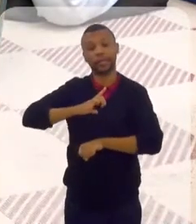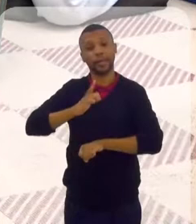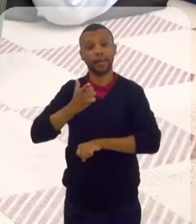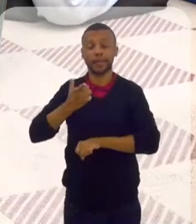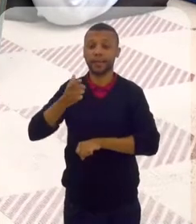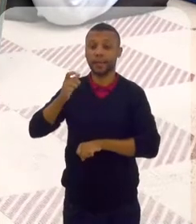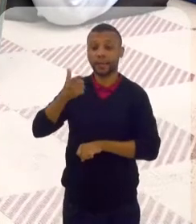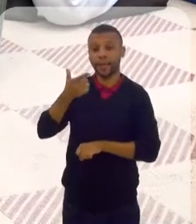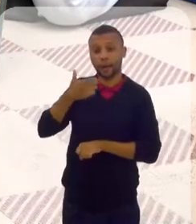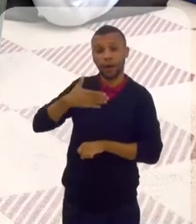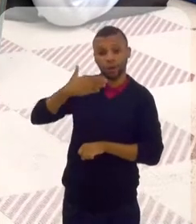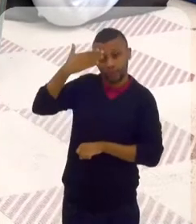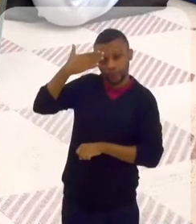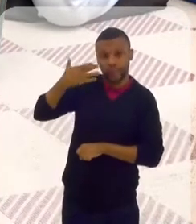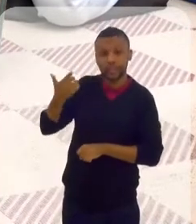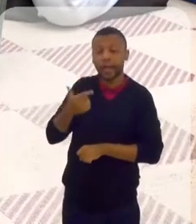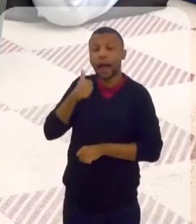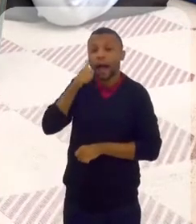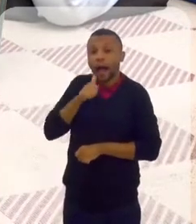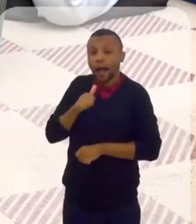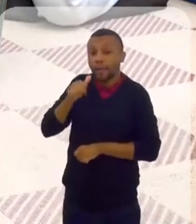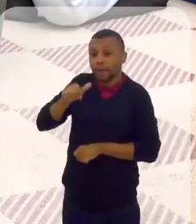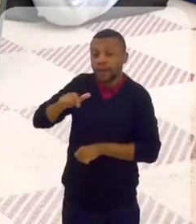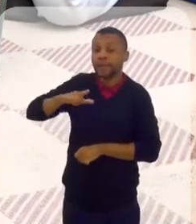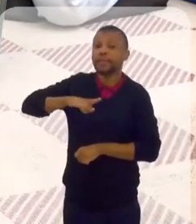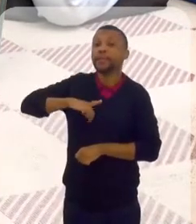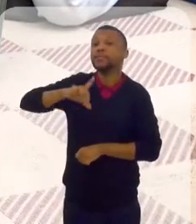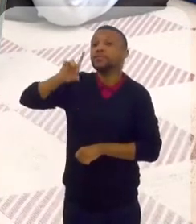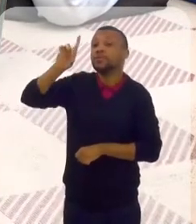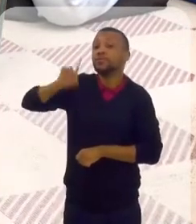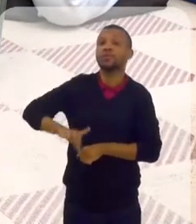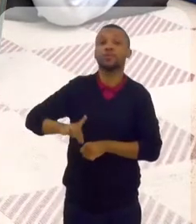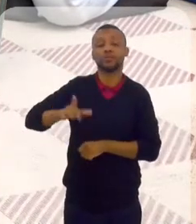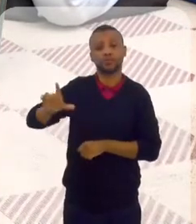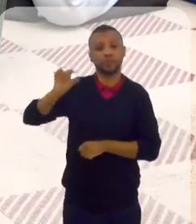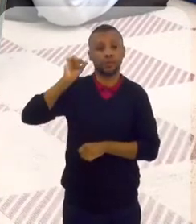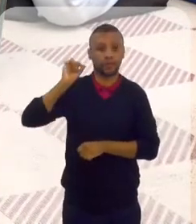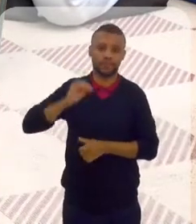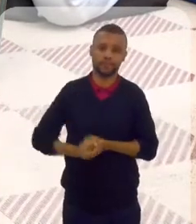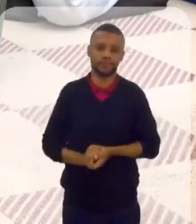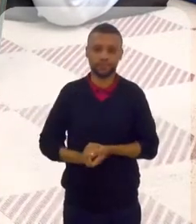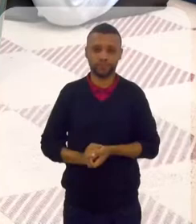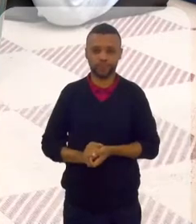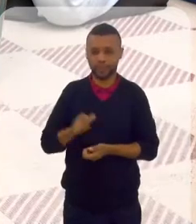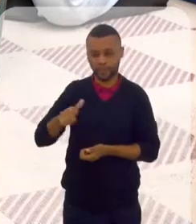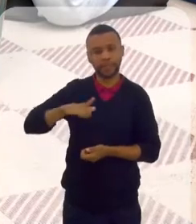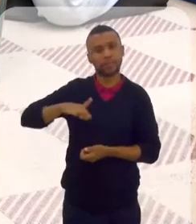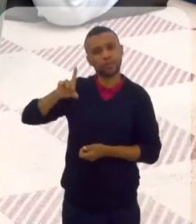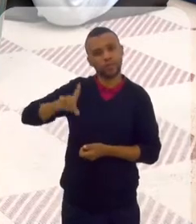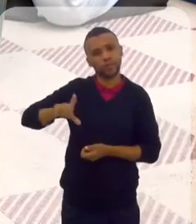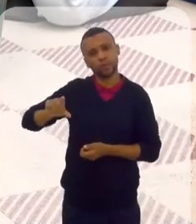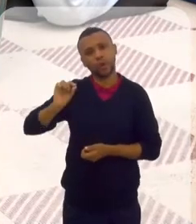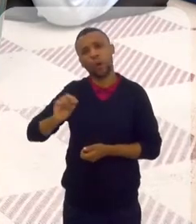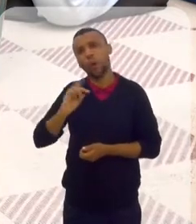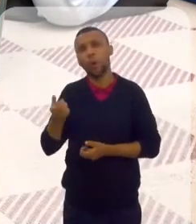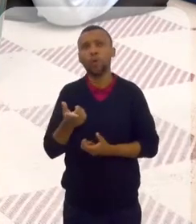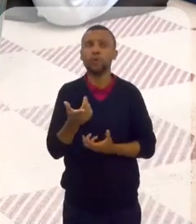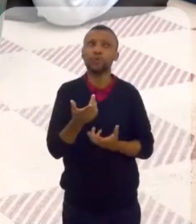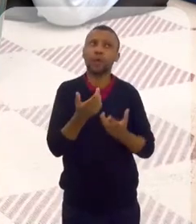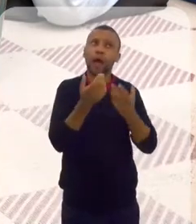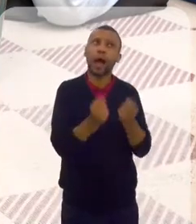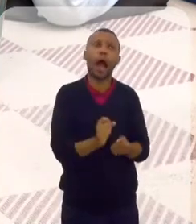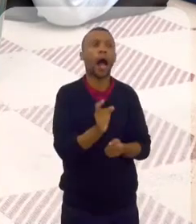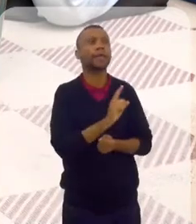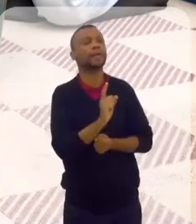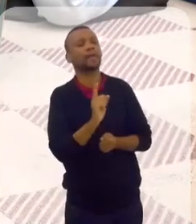a mulher tem direito de escolher. Mas dentro de uma determinada cultura... Ela tem o direito de escolher ou de não aceitar?